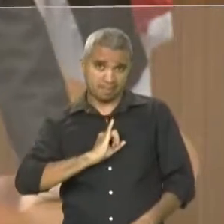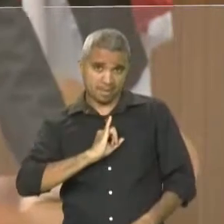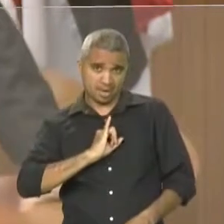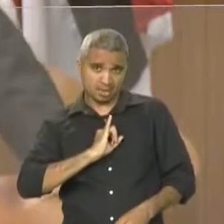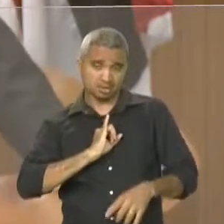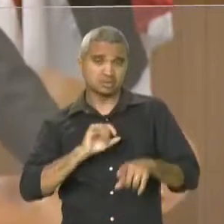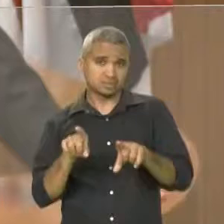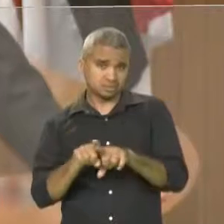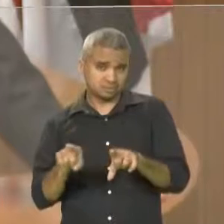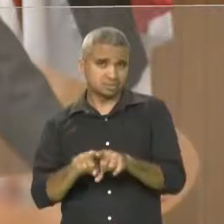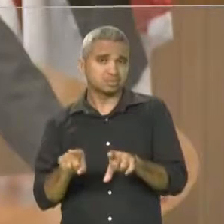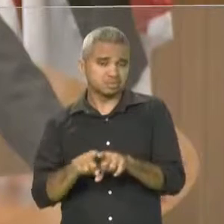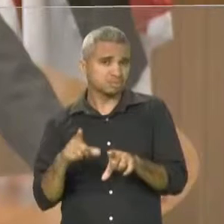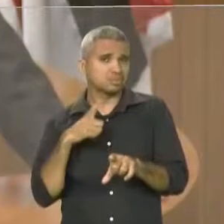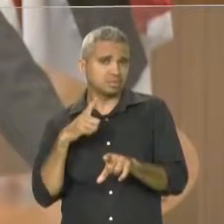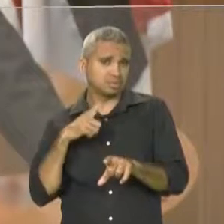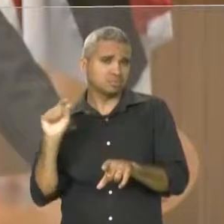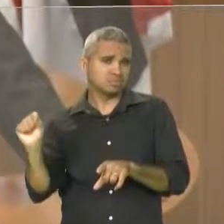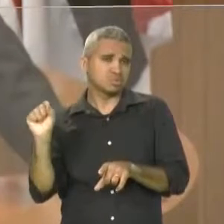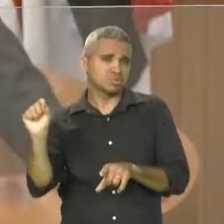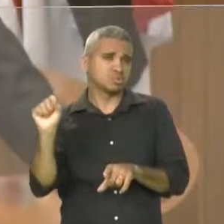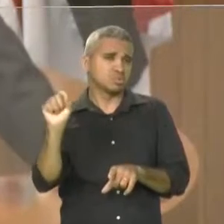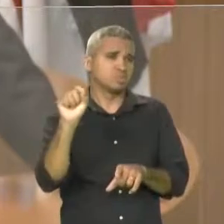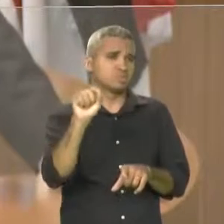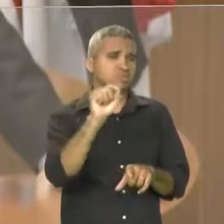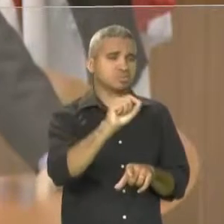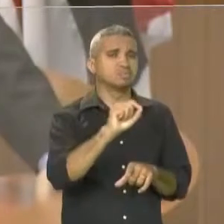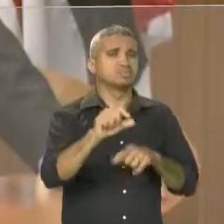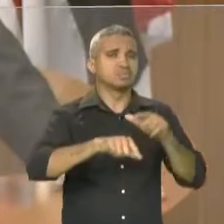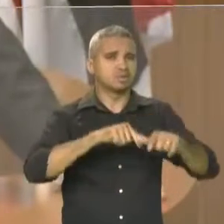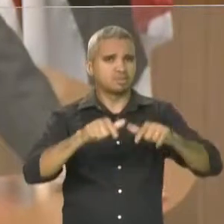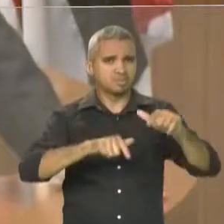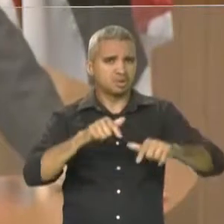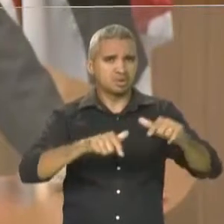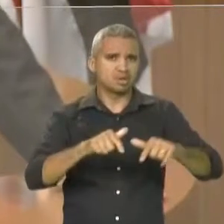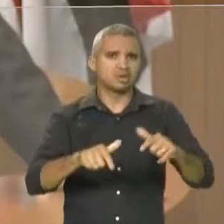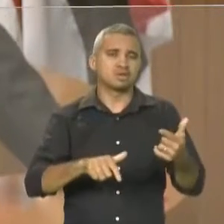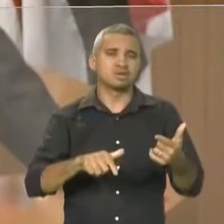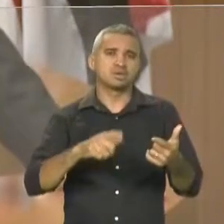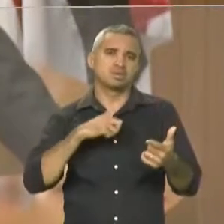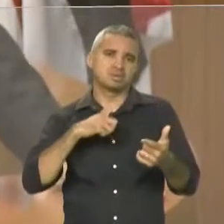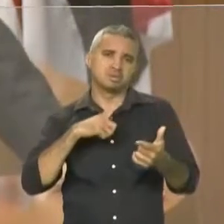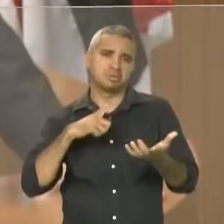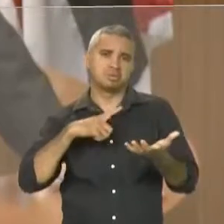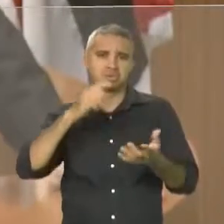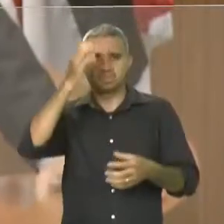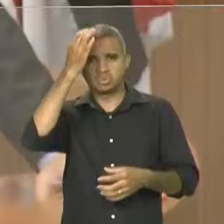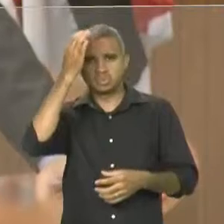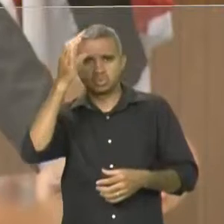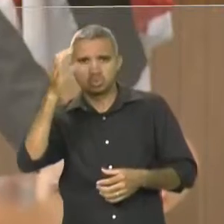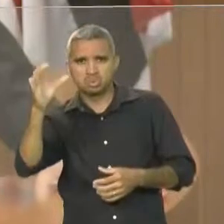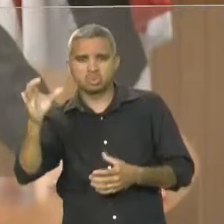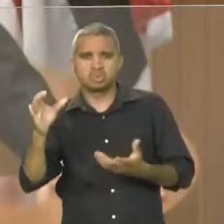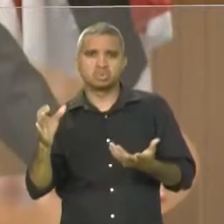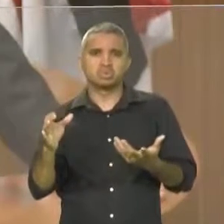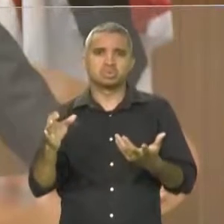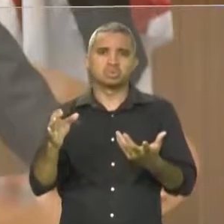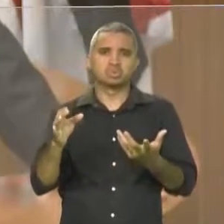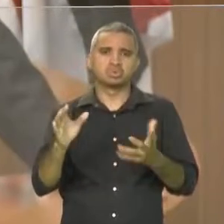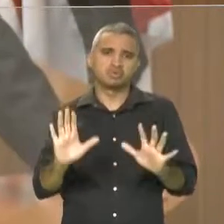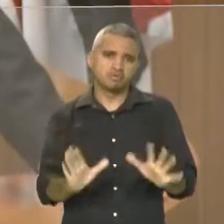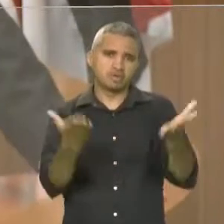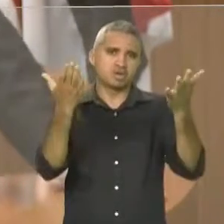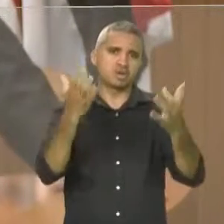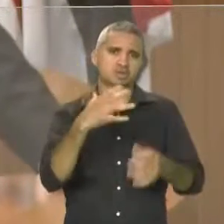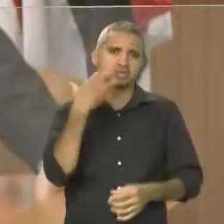desenvolvidas no Salão do Livro. Sejam as atividades culturais, como festivais de música,